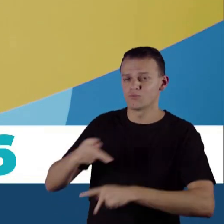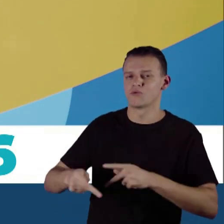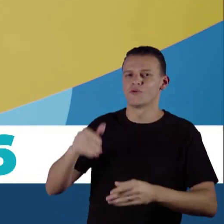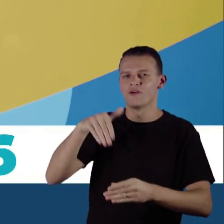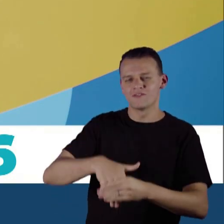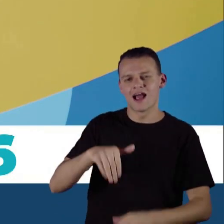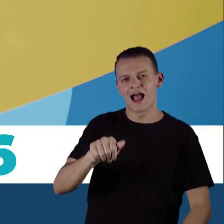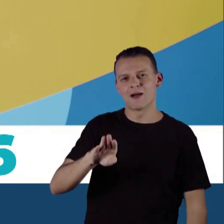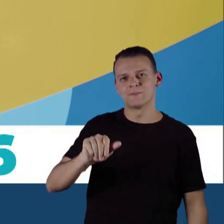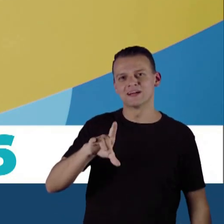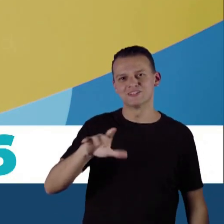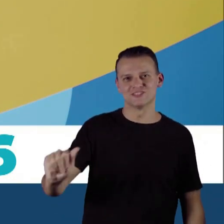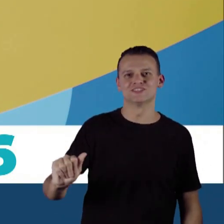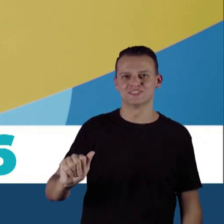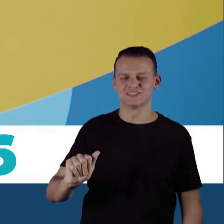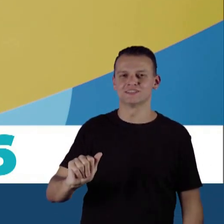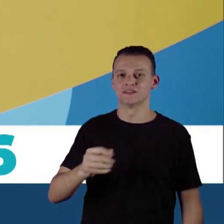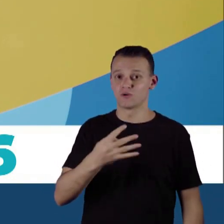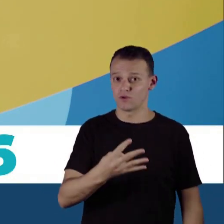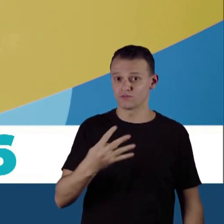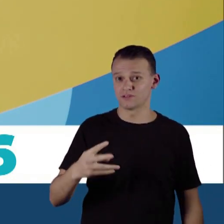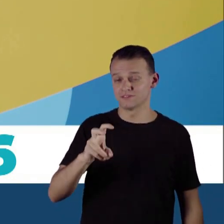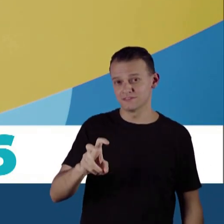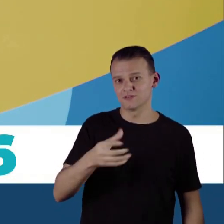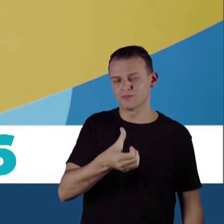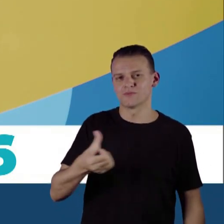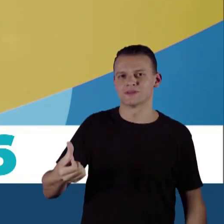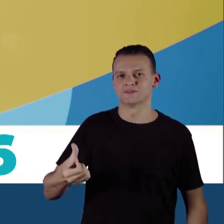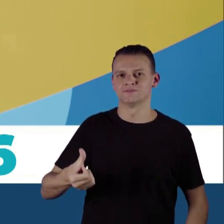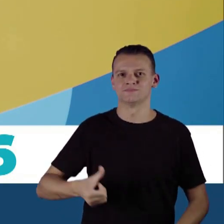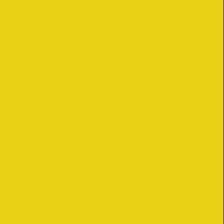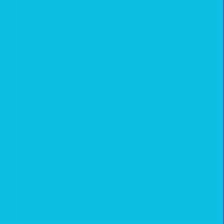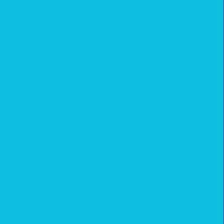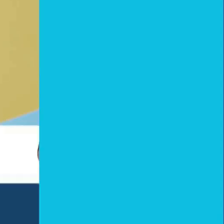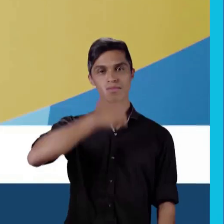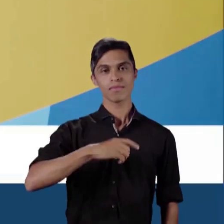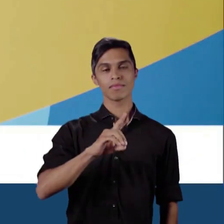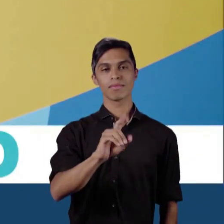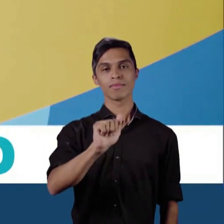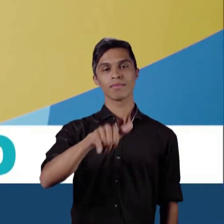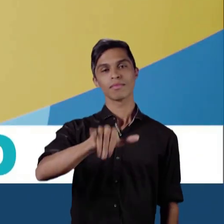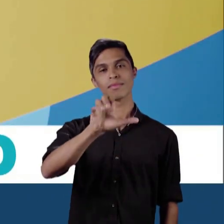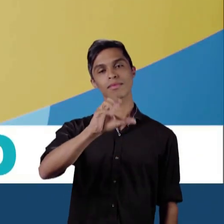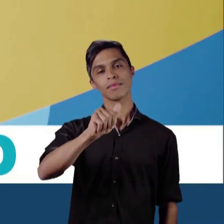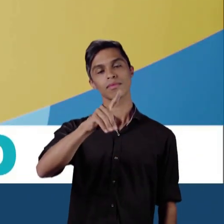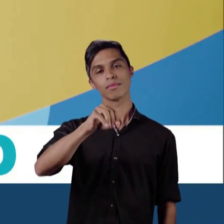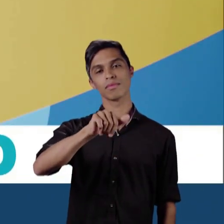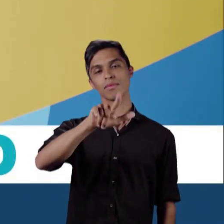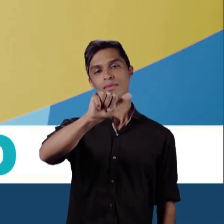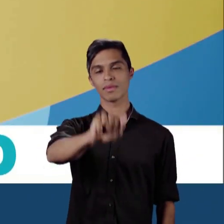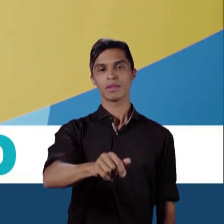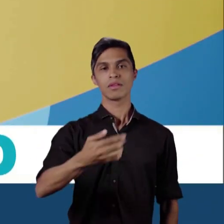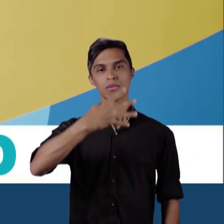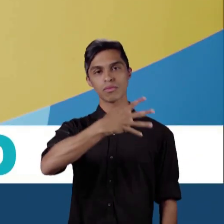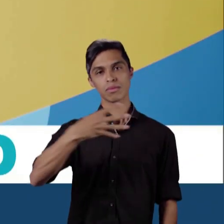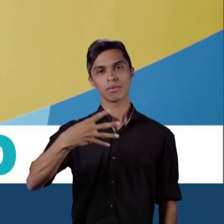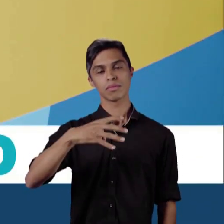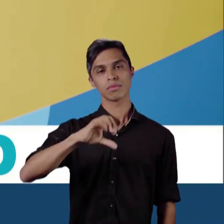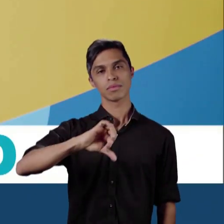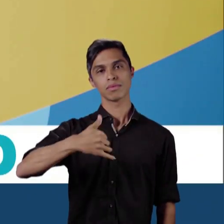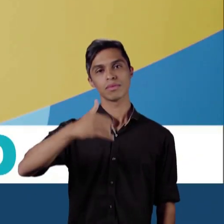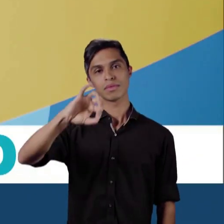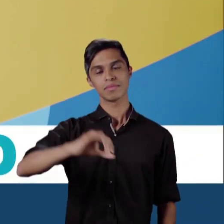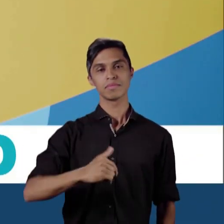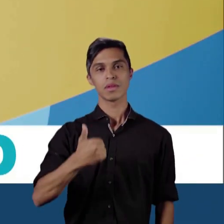Vote Abadia Distrital 44566. Logo acima à direita. Sou Dani Catunda, 44-910.